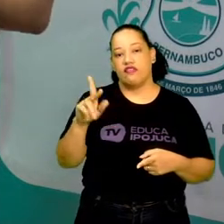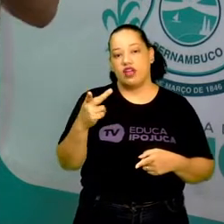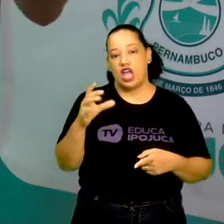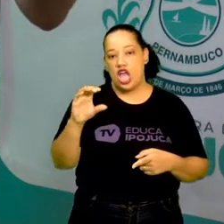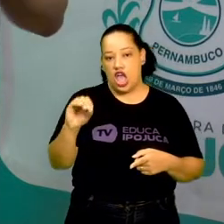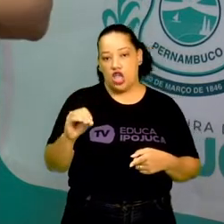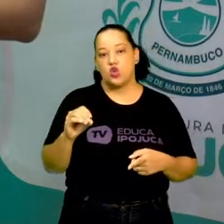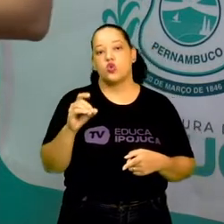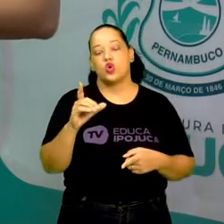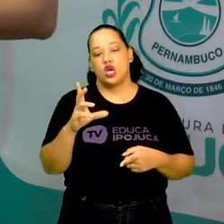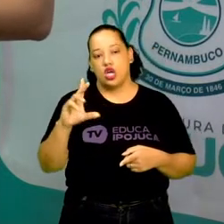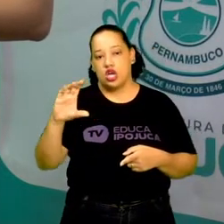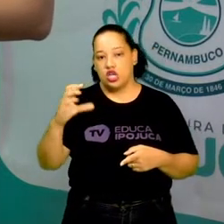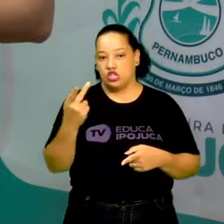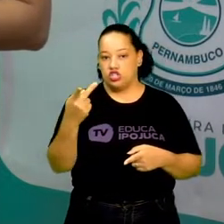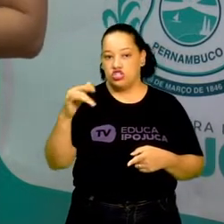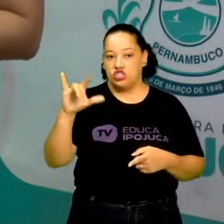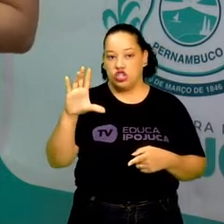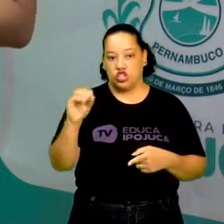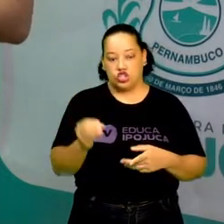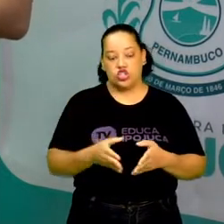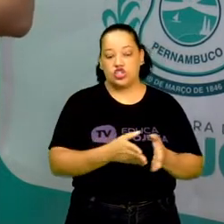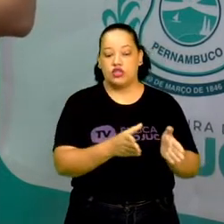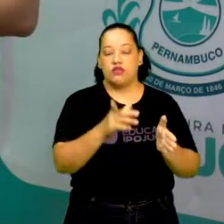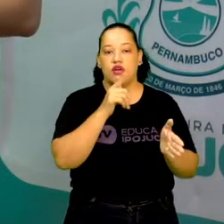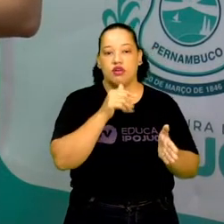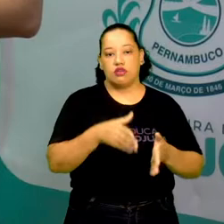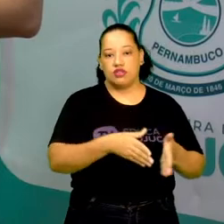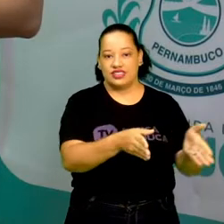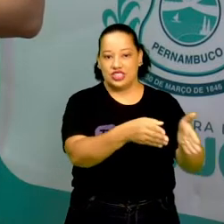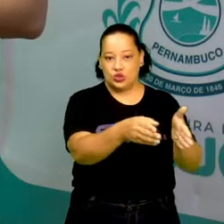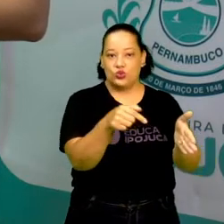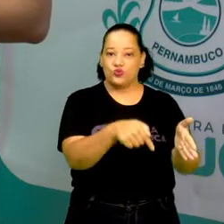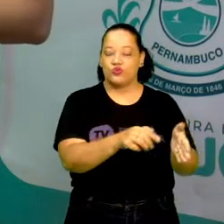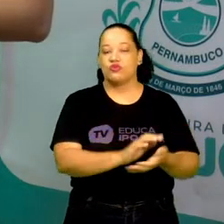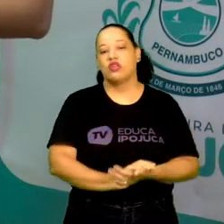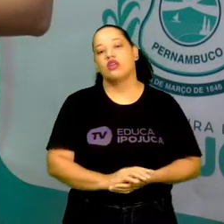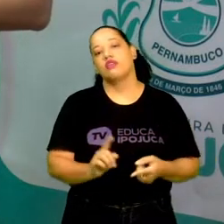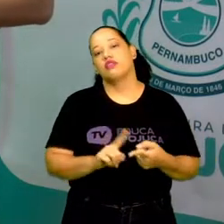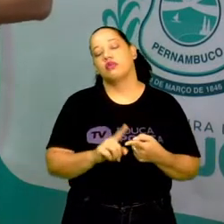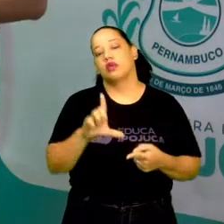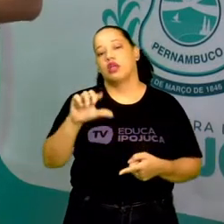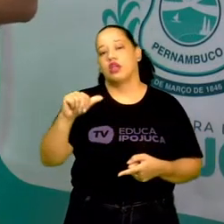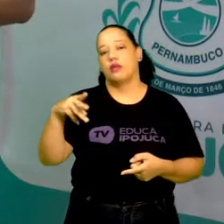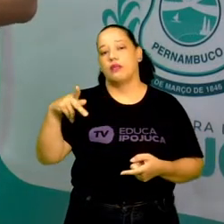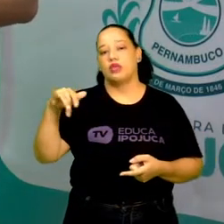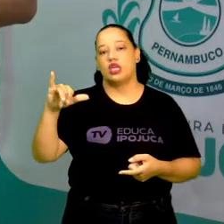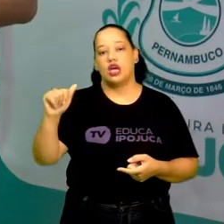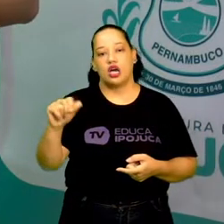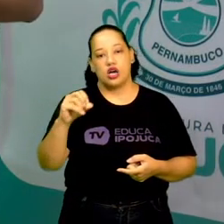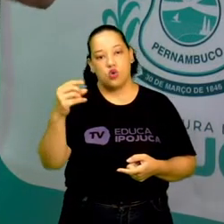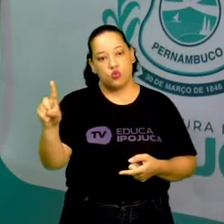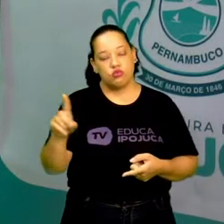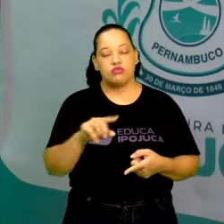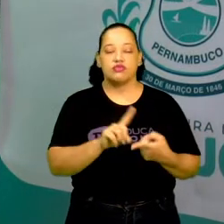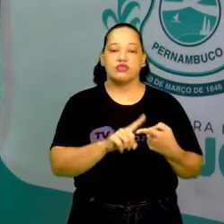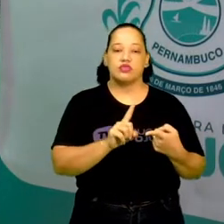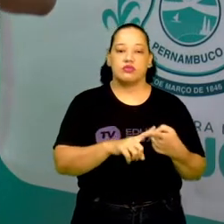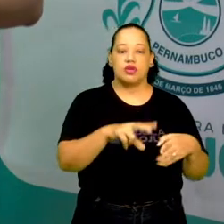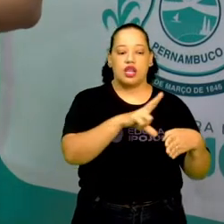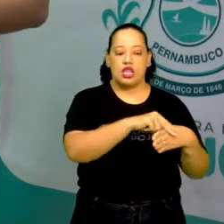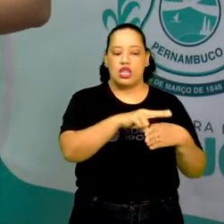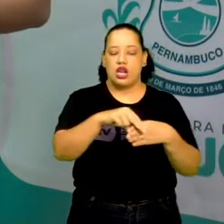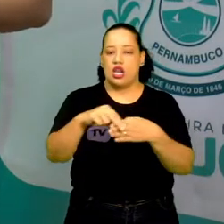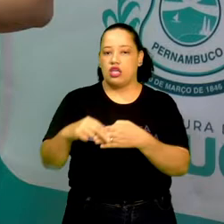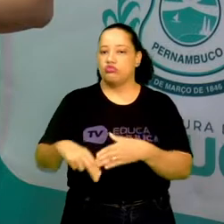questão do Rio, São Francisco, de Lampião. E é a própria história da literatura de Cordel. E outros